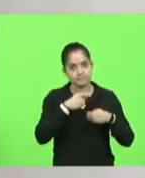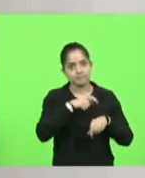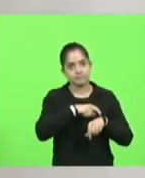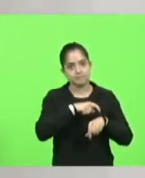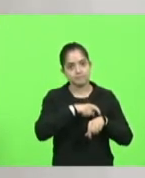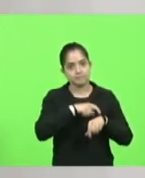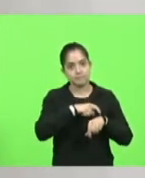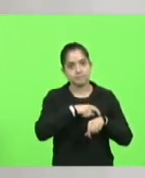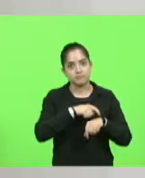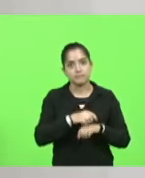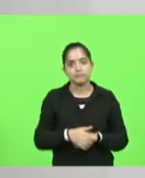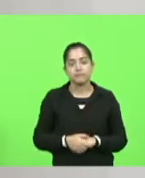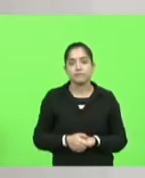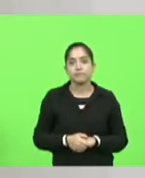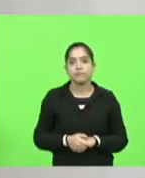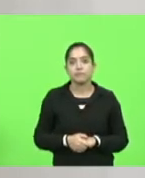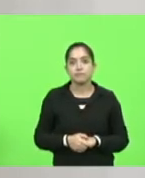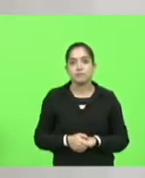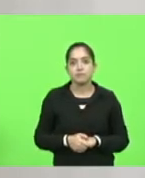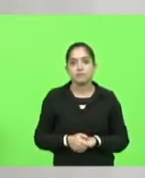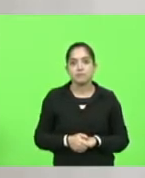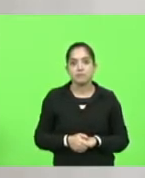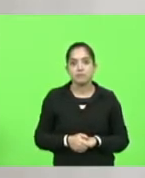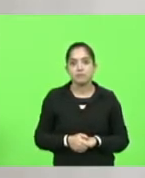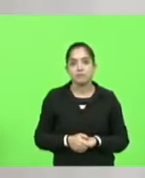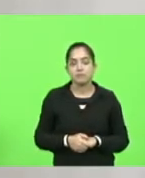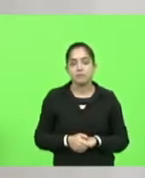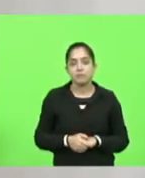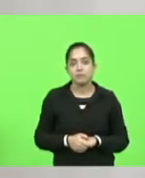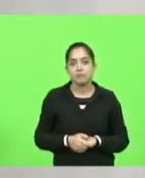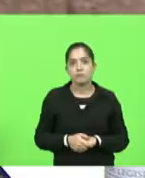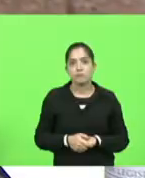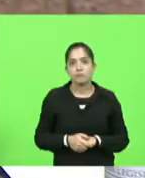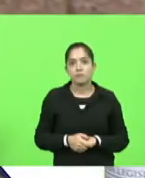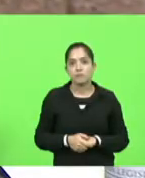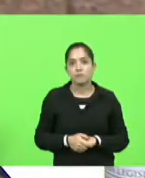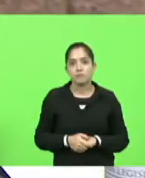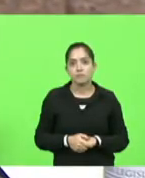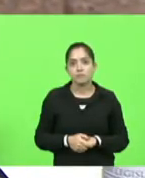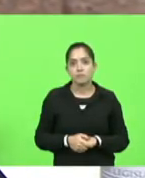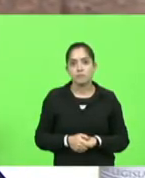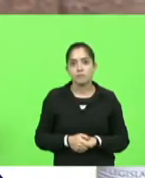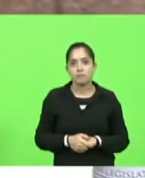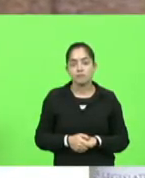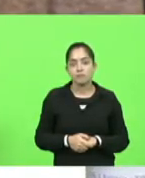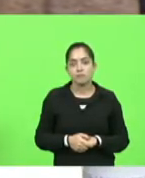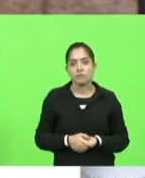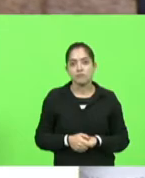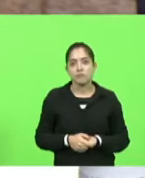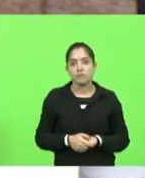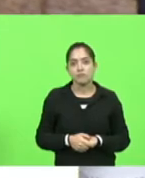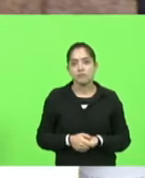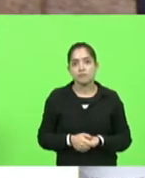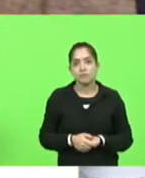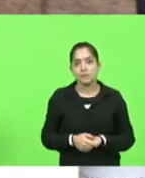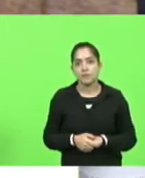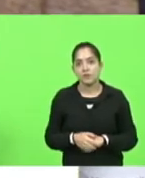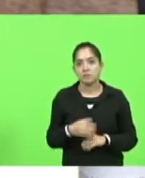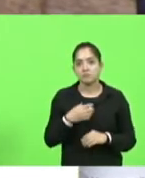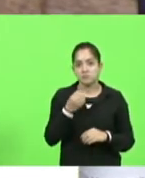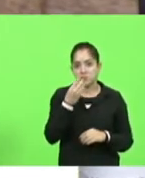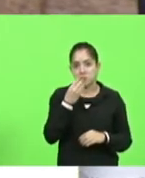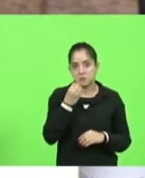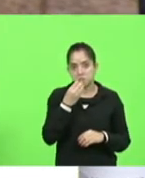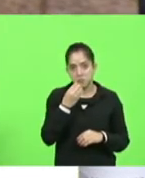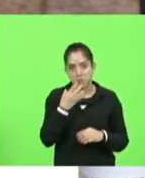Excelência também. Obrigada. Isso aqui hoje está um clima muito muito bacana é tão